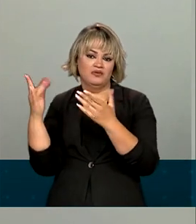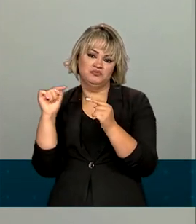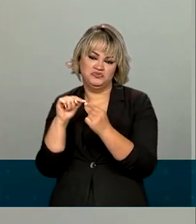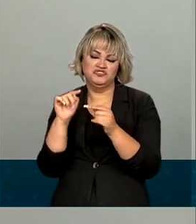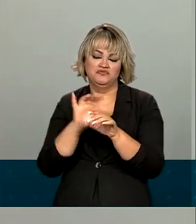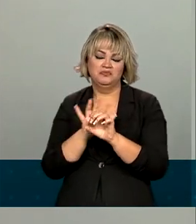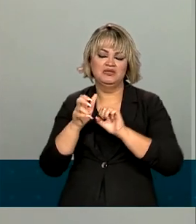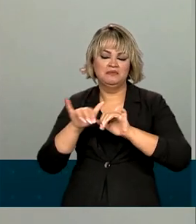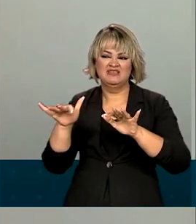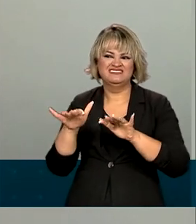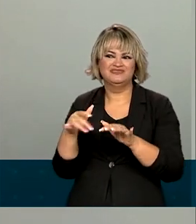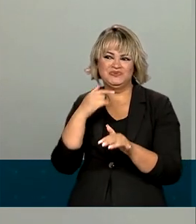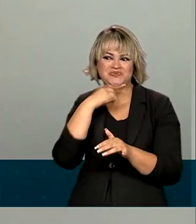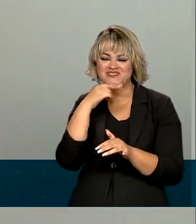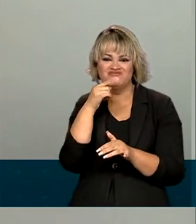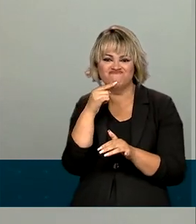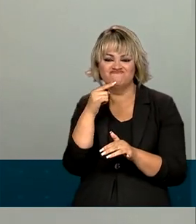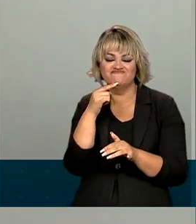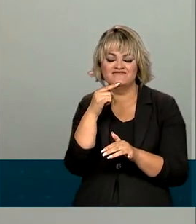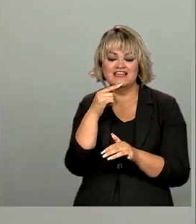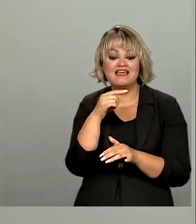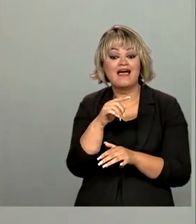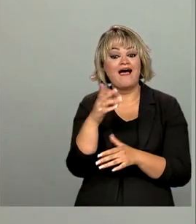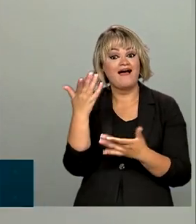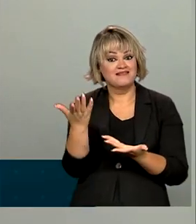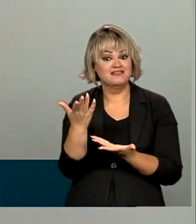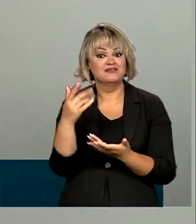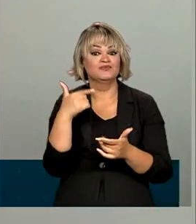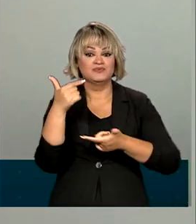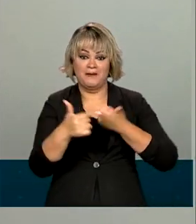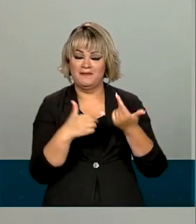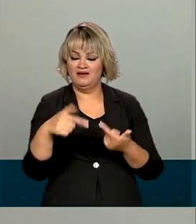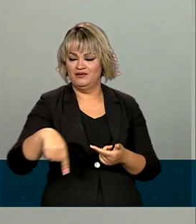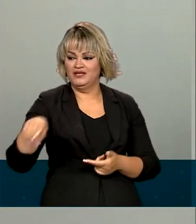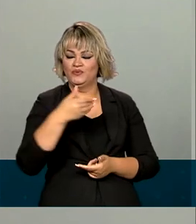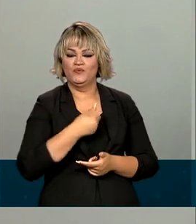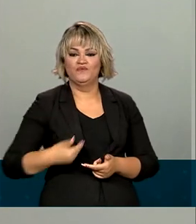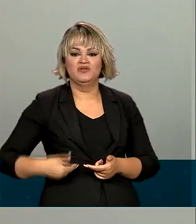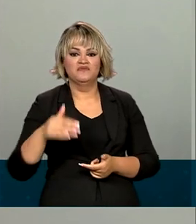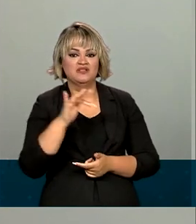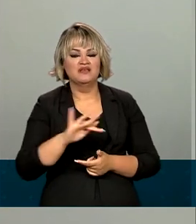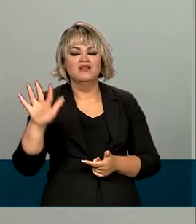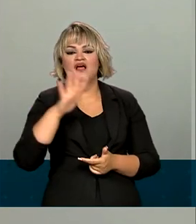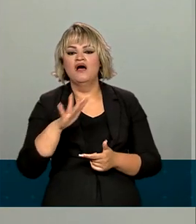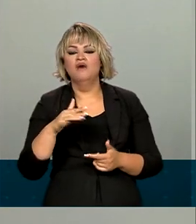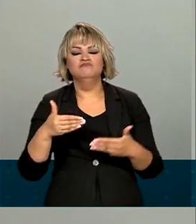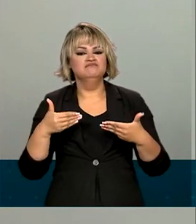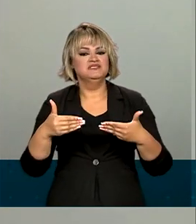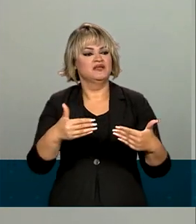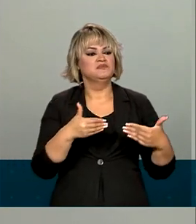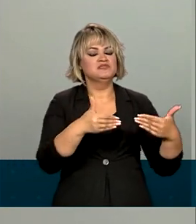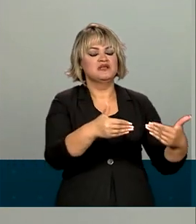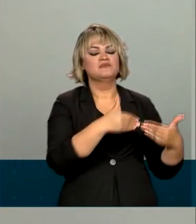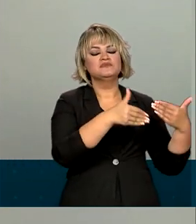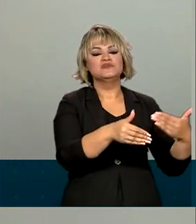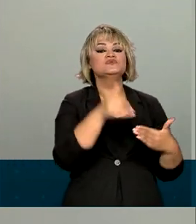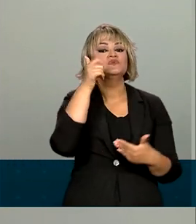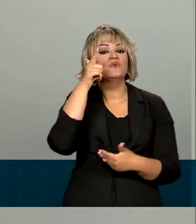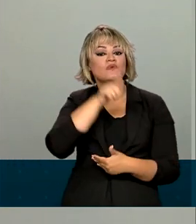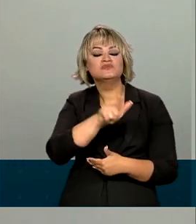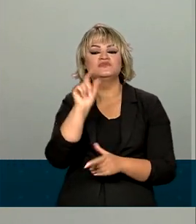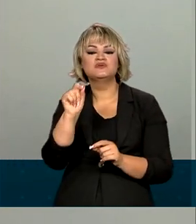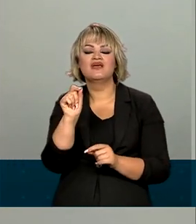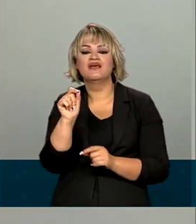da pandemia não puderam sair do país. E através do nosso trabalho, do governo federal, todos os ministérios, conseguimos fazer com que os